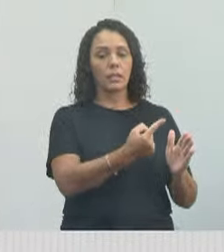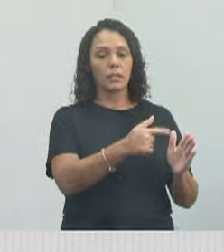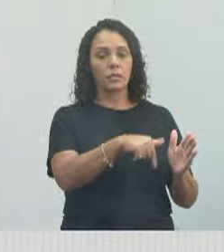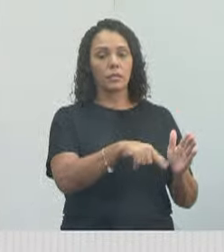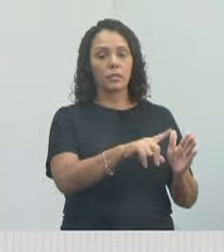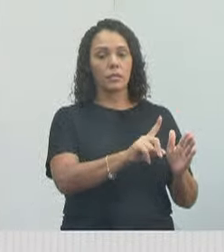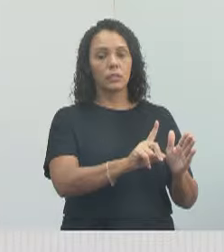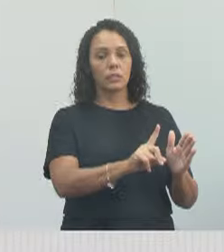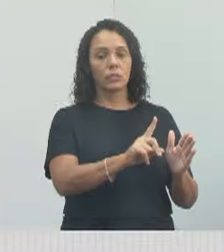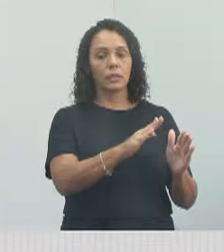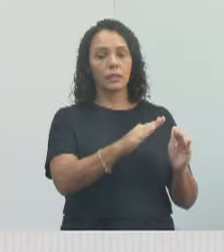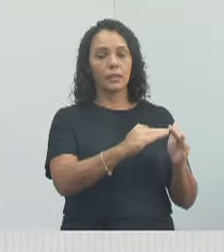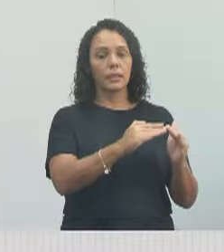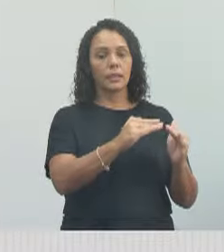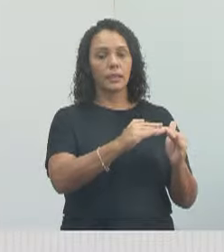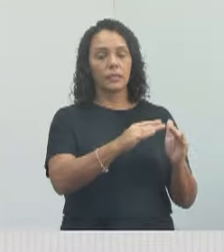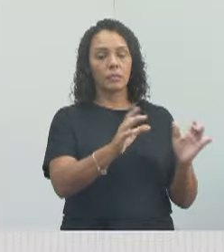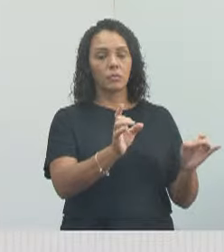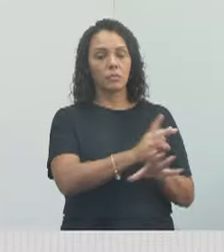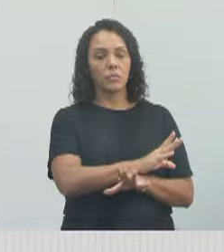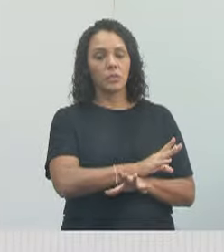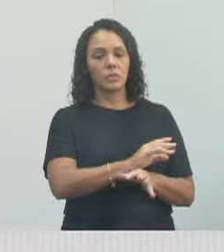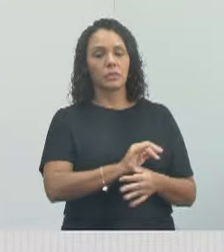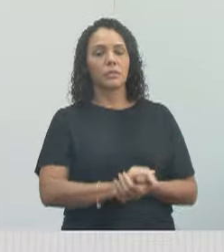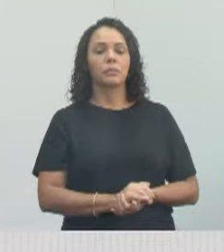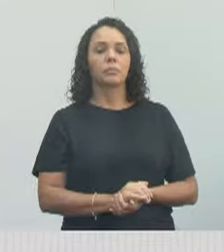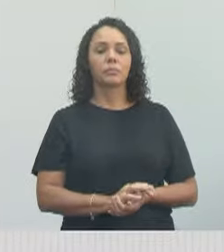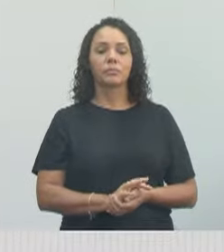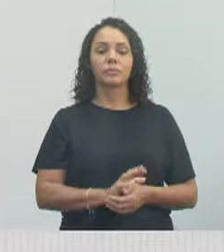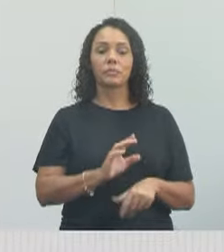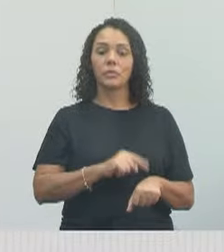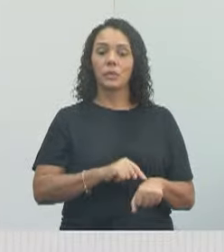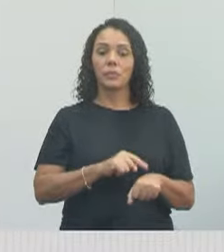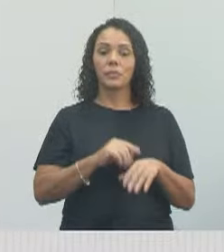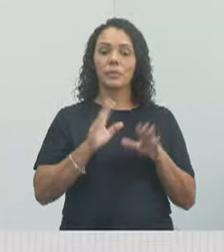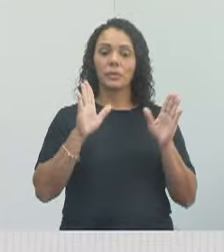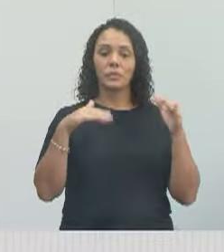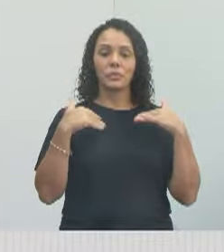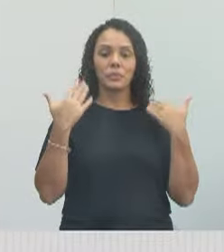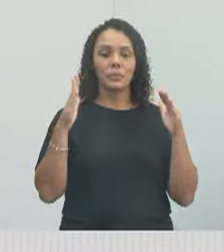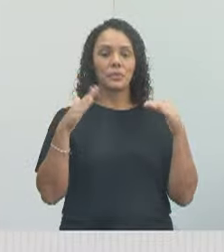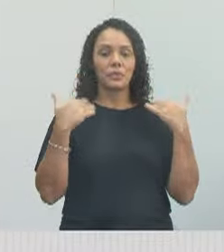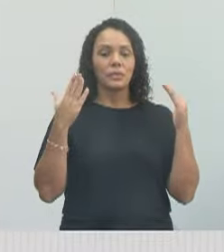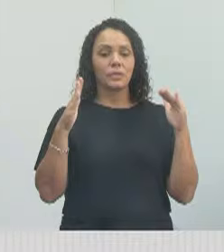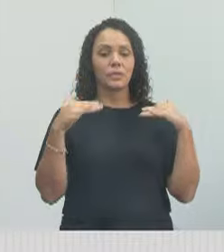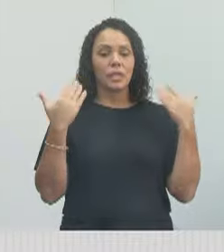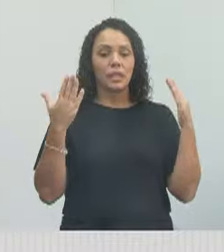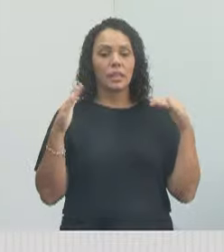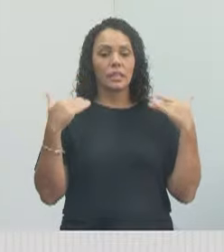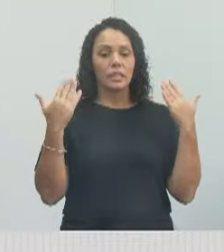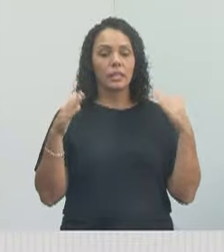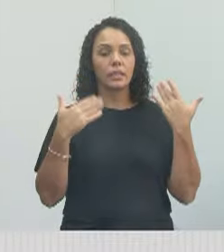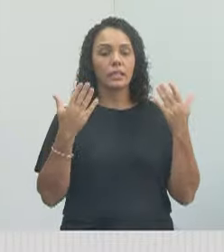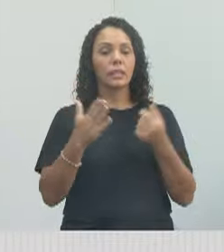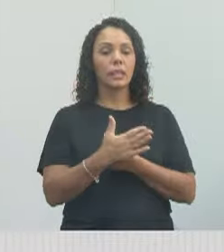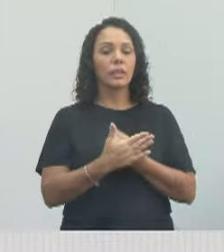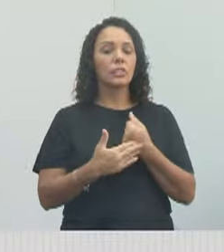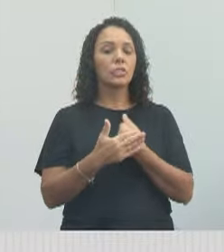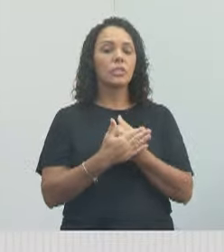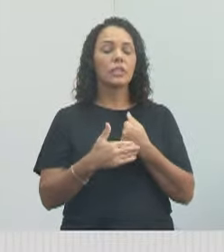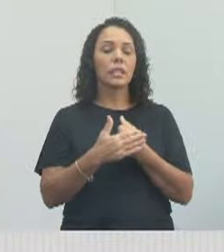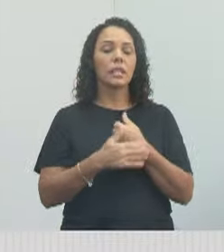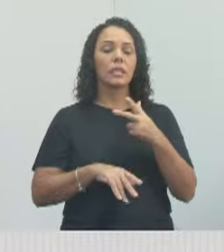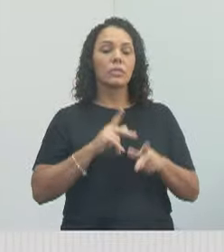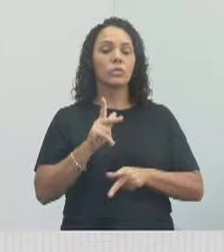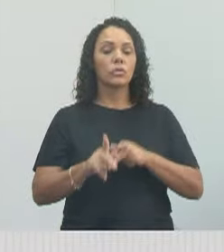residências. É um momento de muita alegria, de muito carinho com a